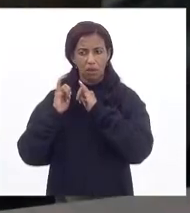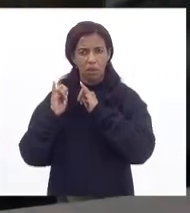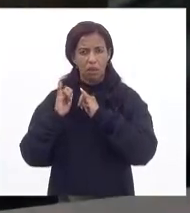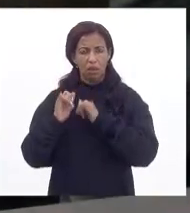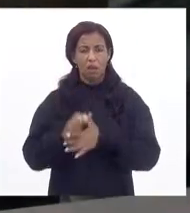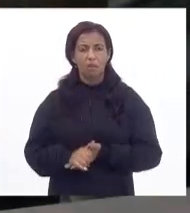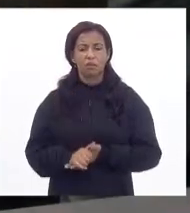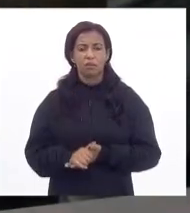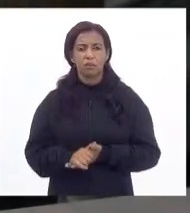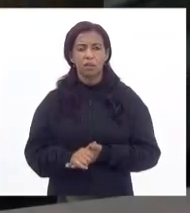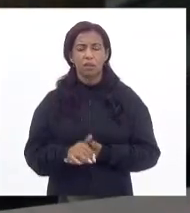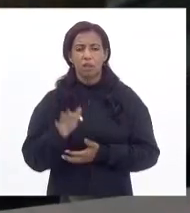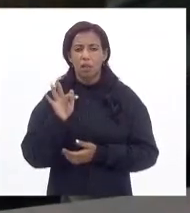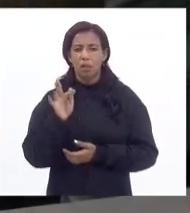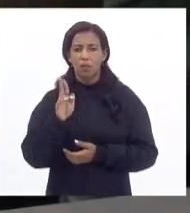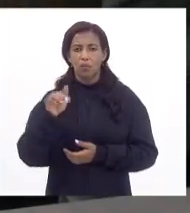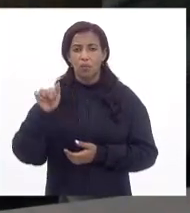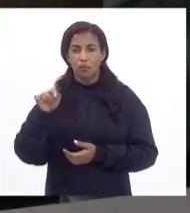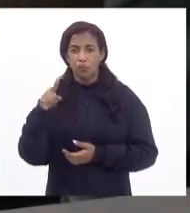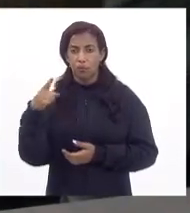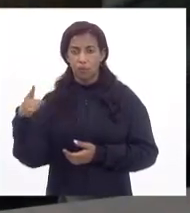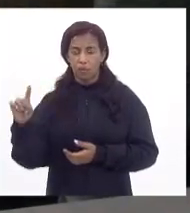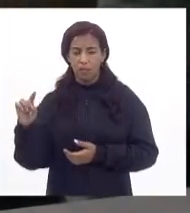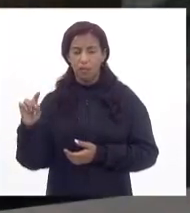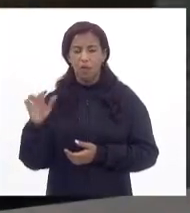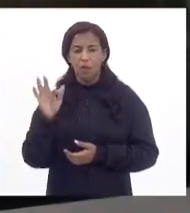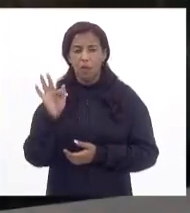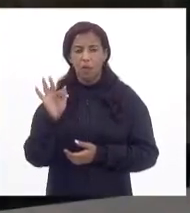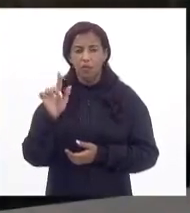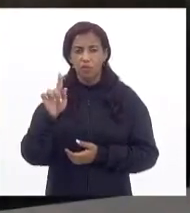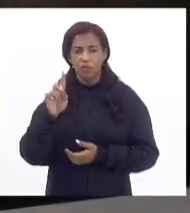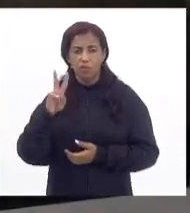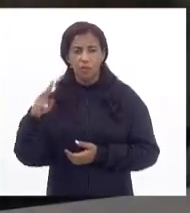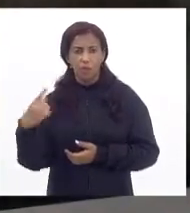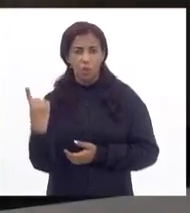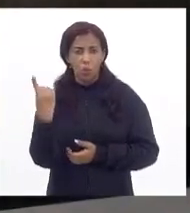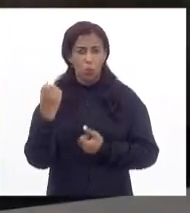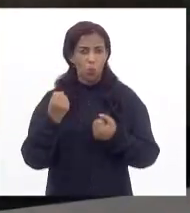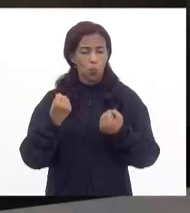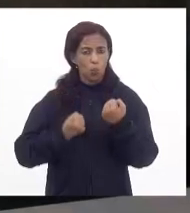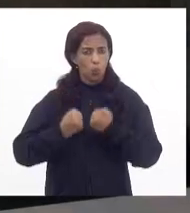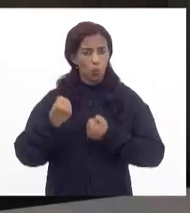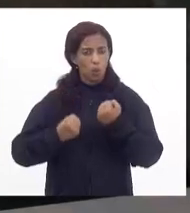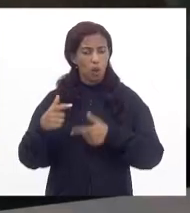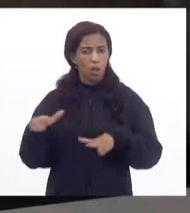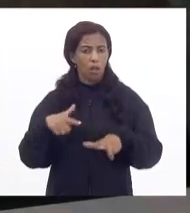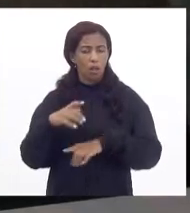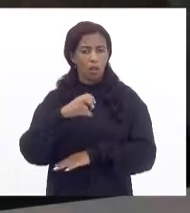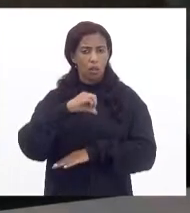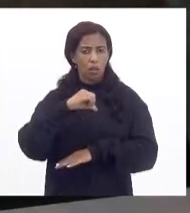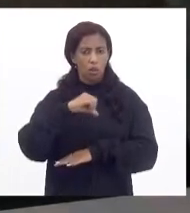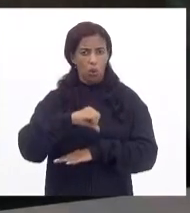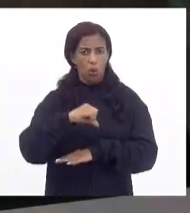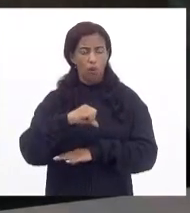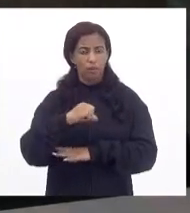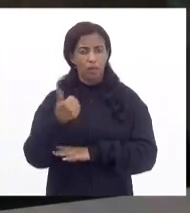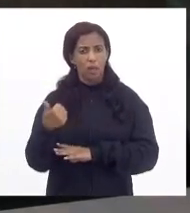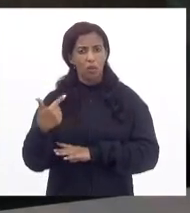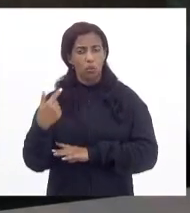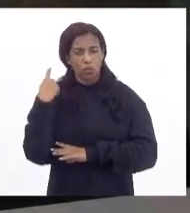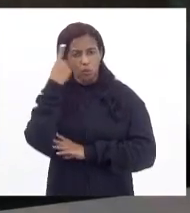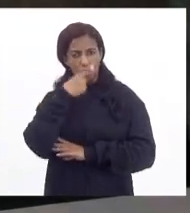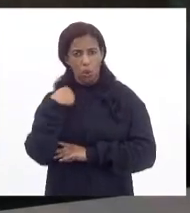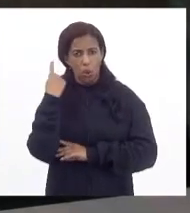Fundação Getúlio Vargas, da FGV, que um motorista que trabalha de 9 a 12 horas por